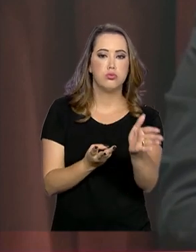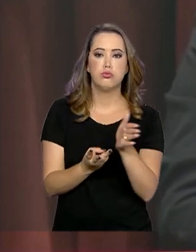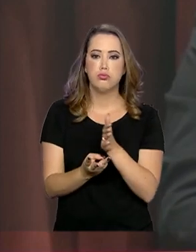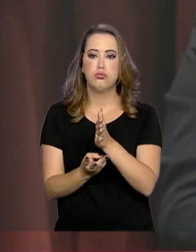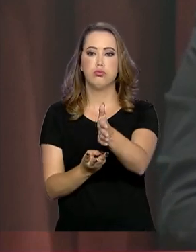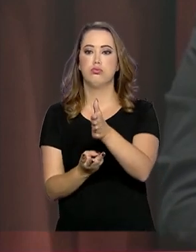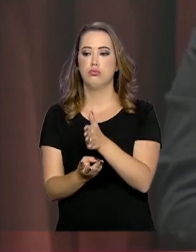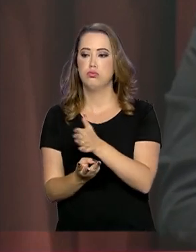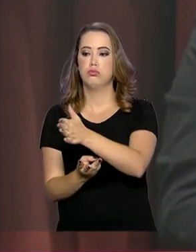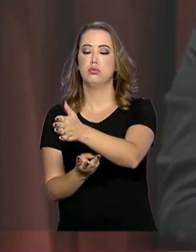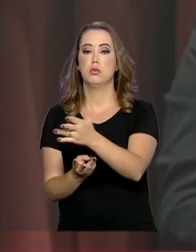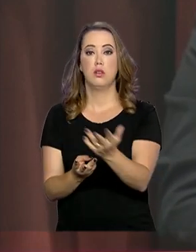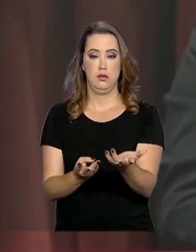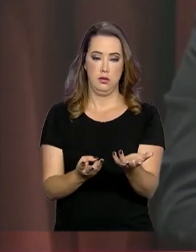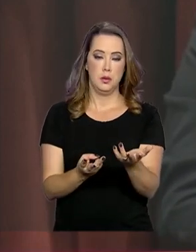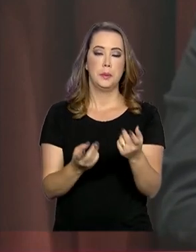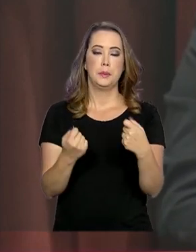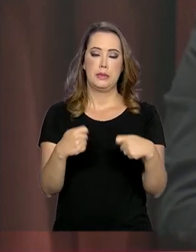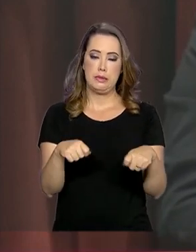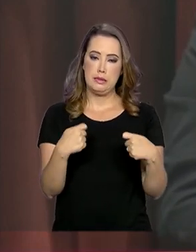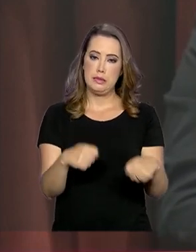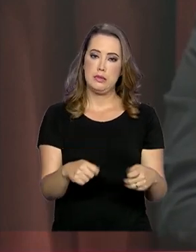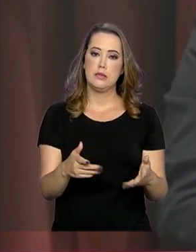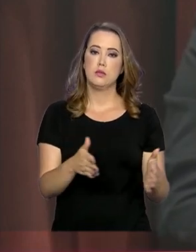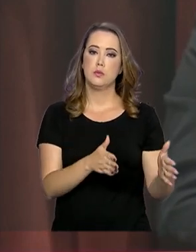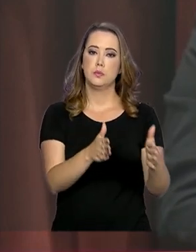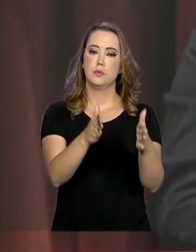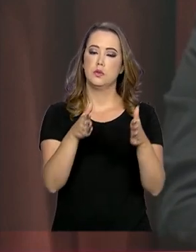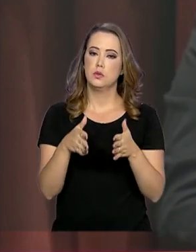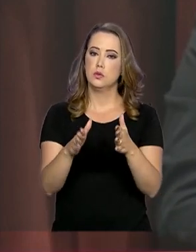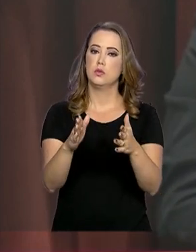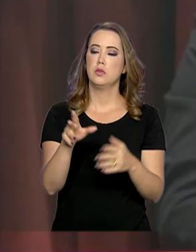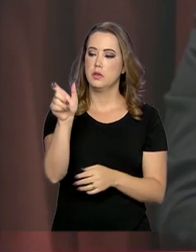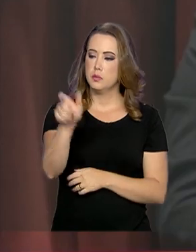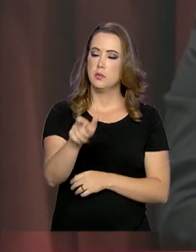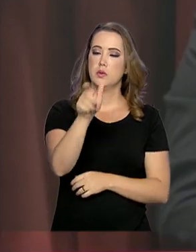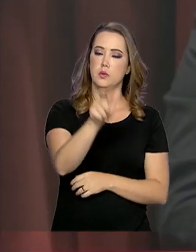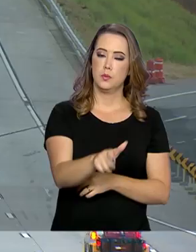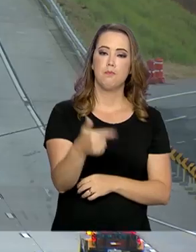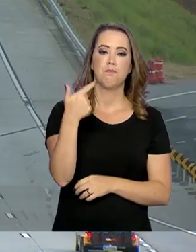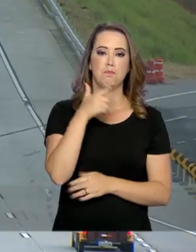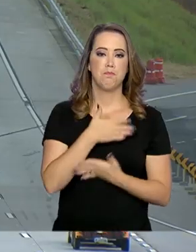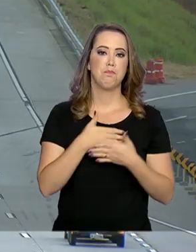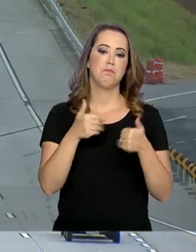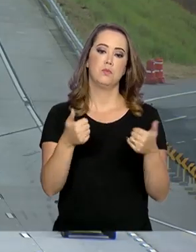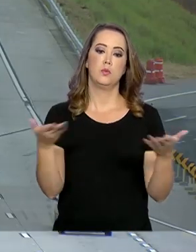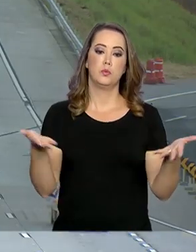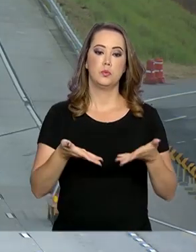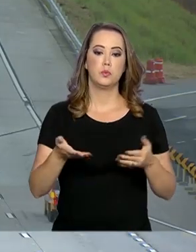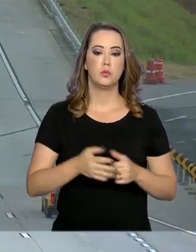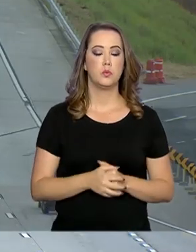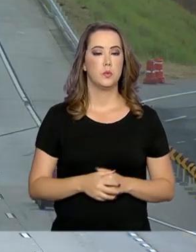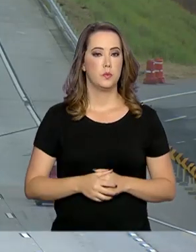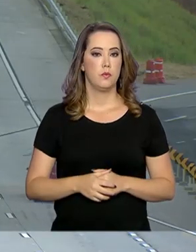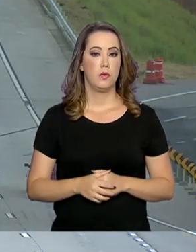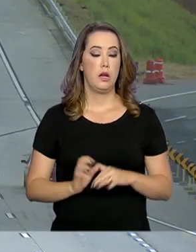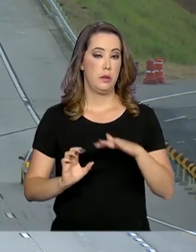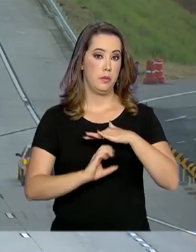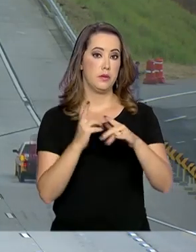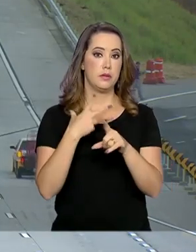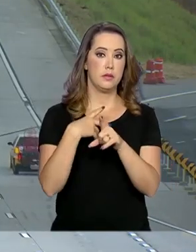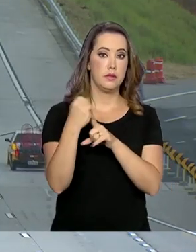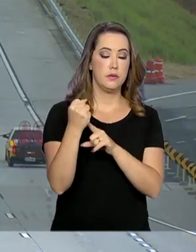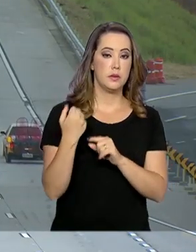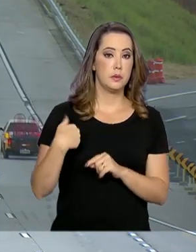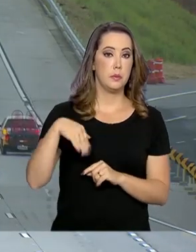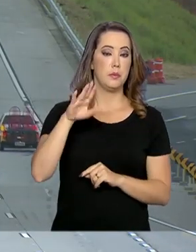marginais. Então tem muita coisa bacana e eu tenho certeza que o usuário ganhou muito no dia de hoje. A vencedora do leilão deve investir mais de